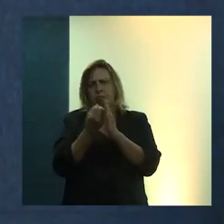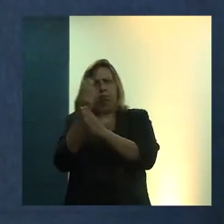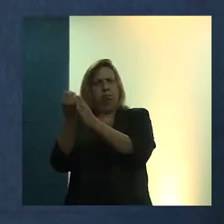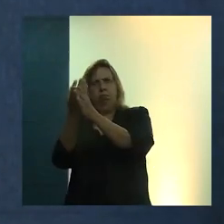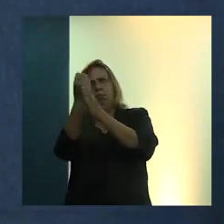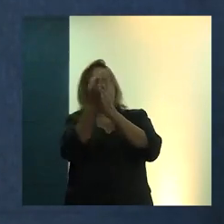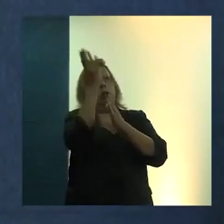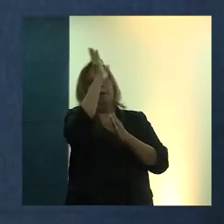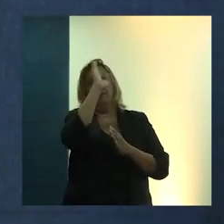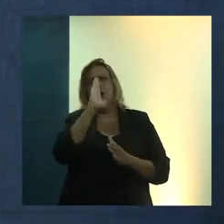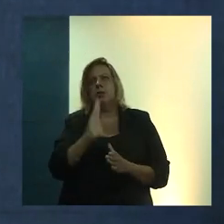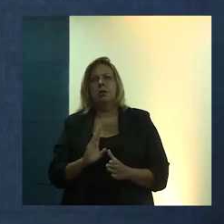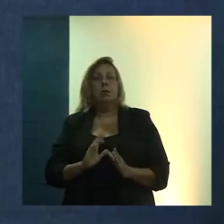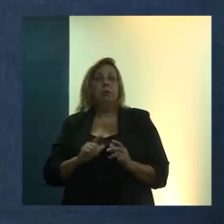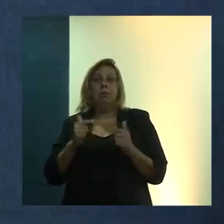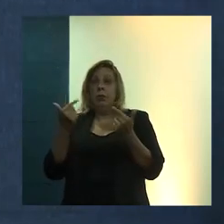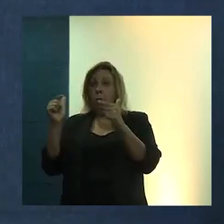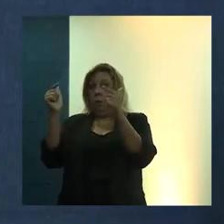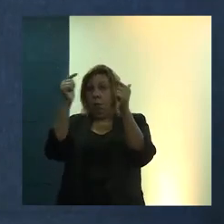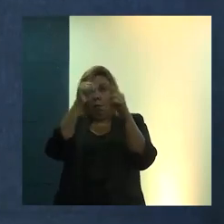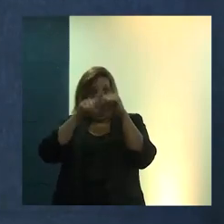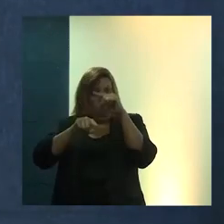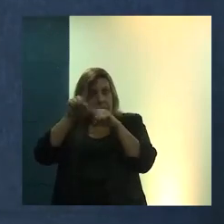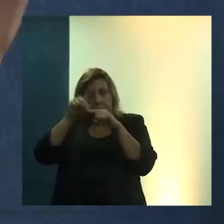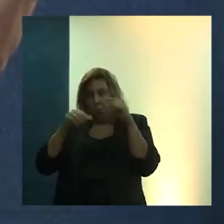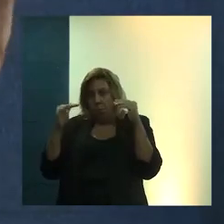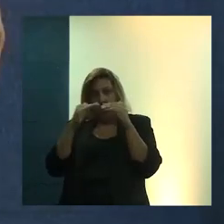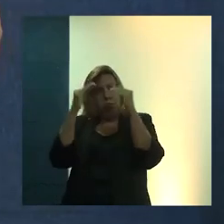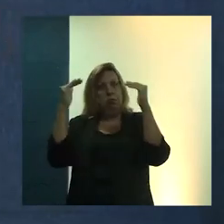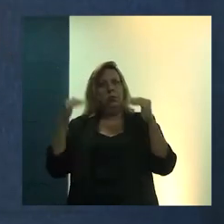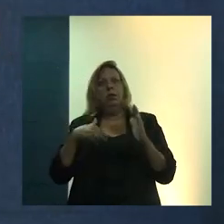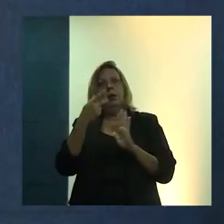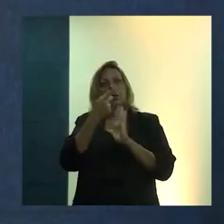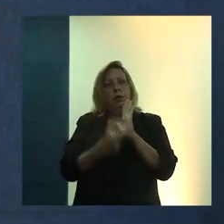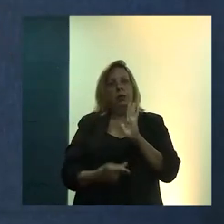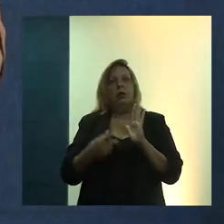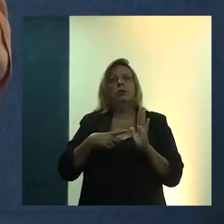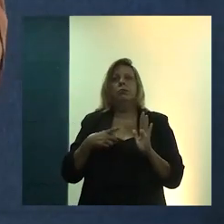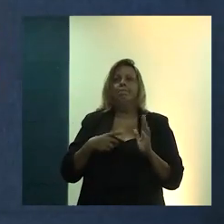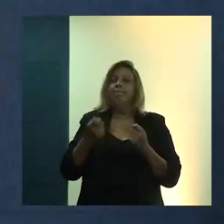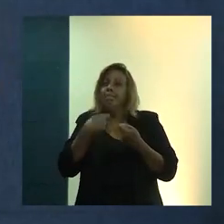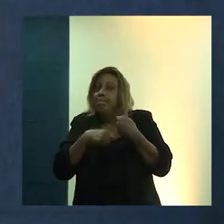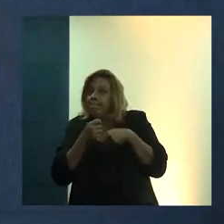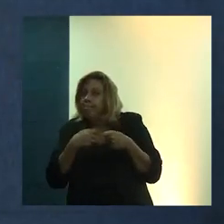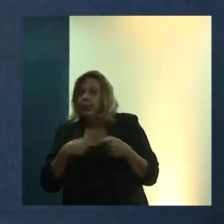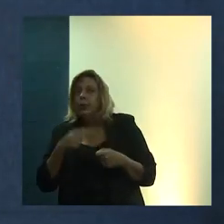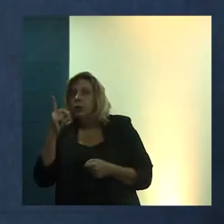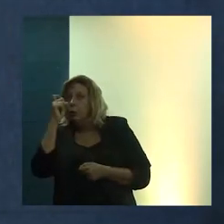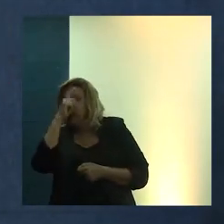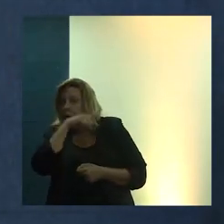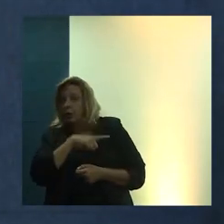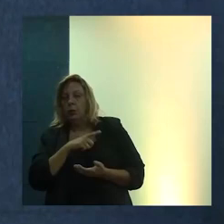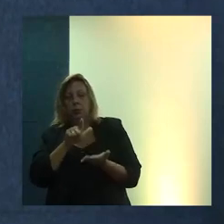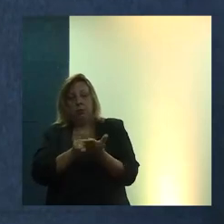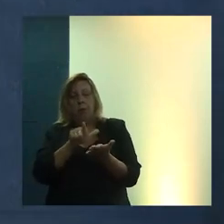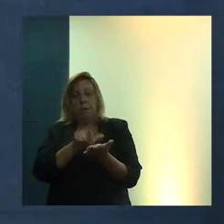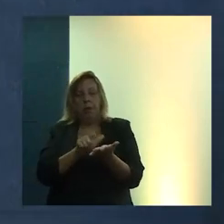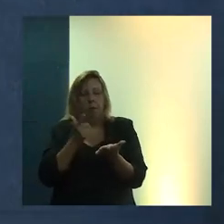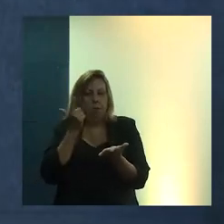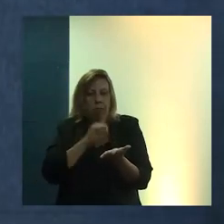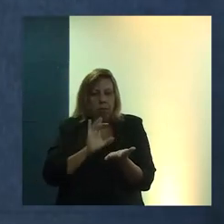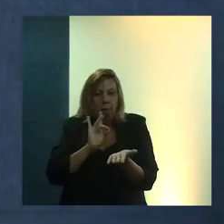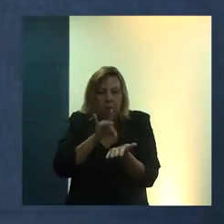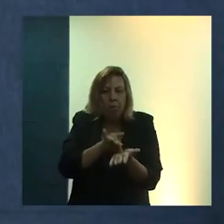afora e não tem equipamentos sociais. Esse projeto está em negociação, mas difícil de sair do papel com